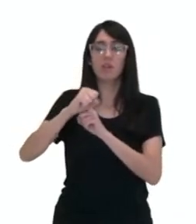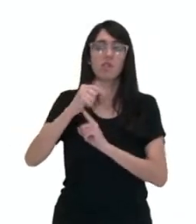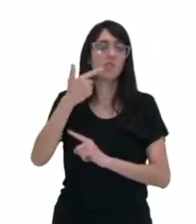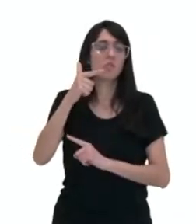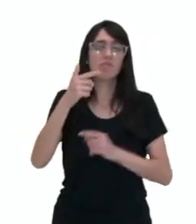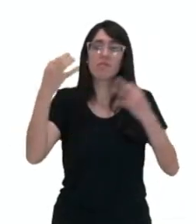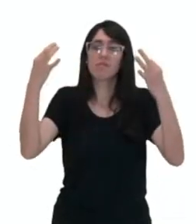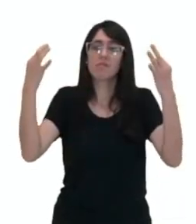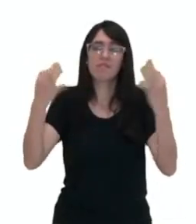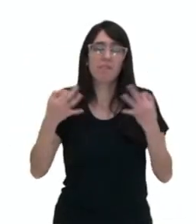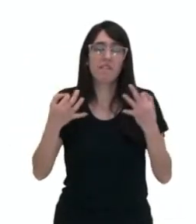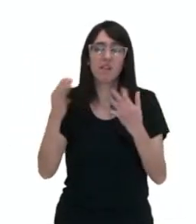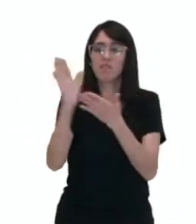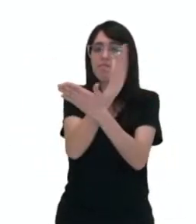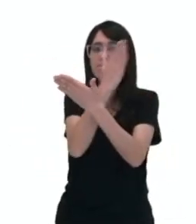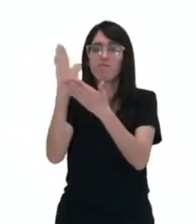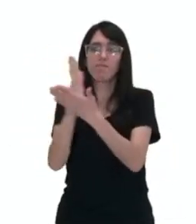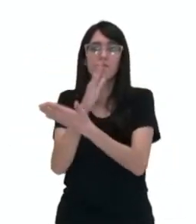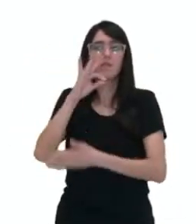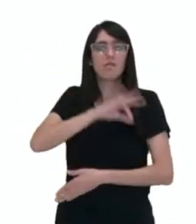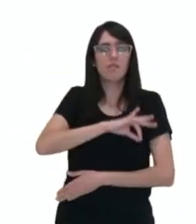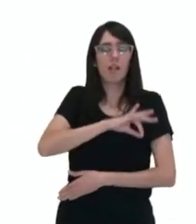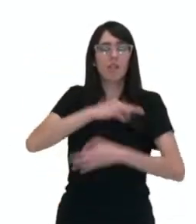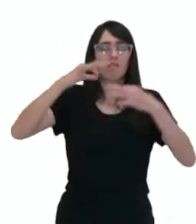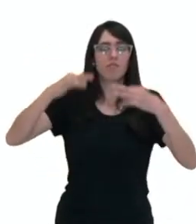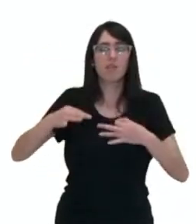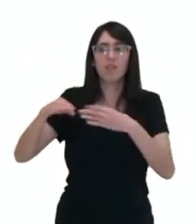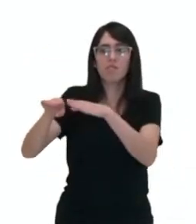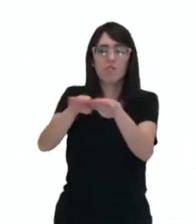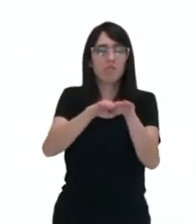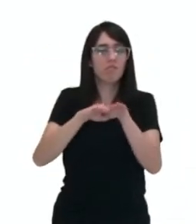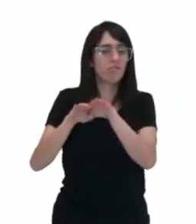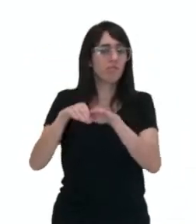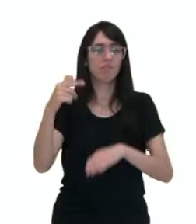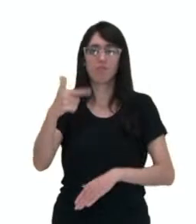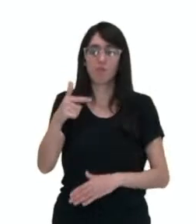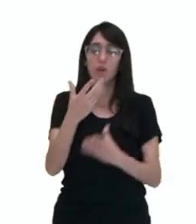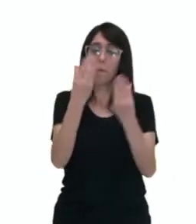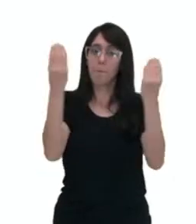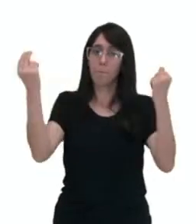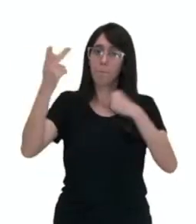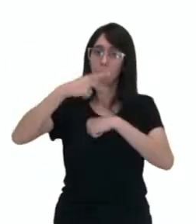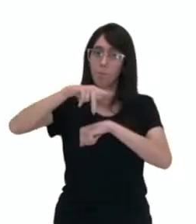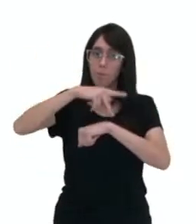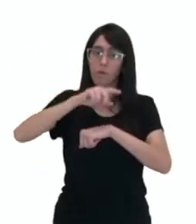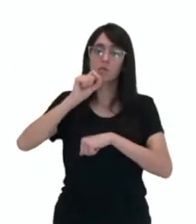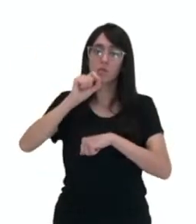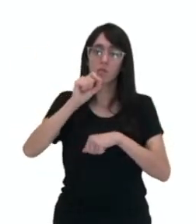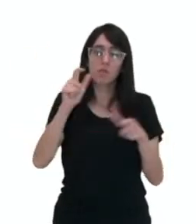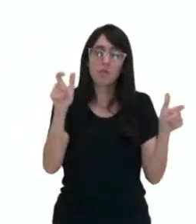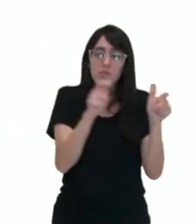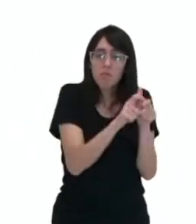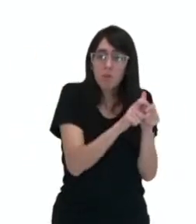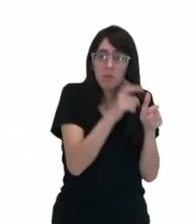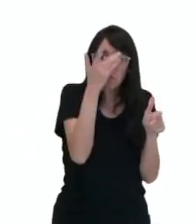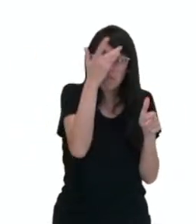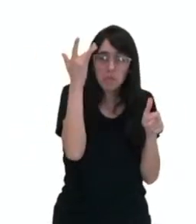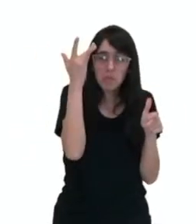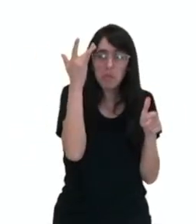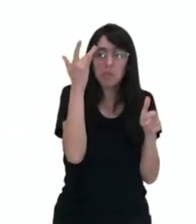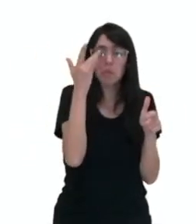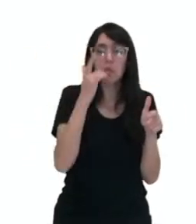distribuição igualitária de renda principalmente. Em muitos países apenas uma mínima parcela da população